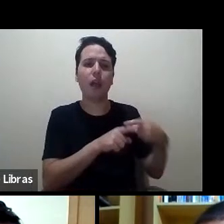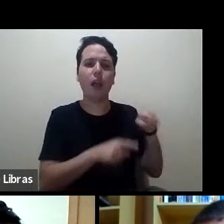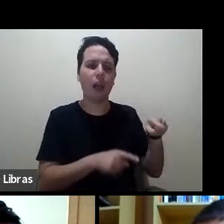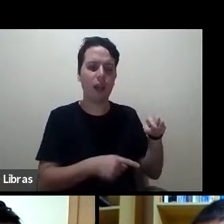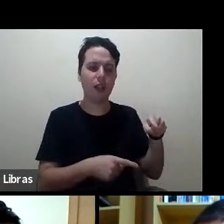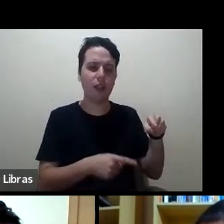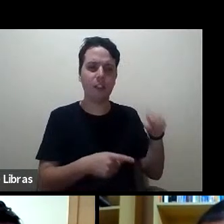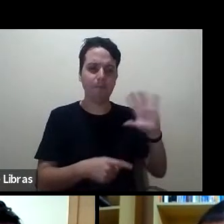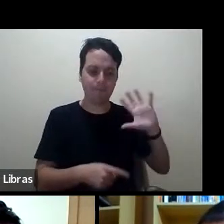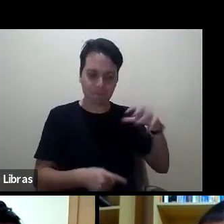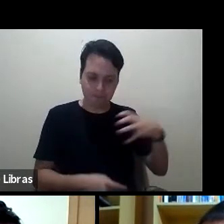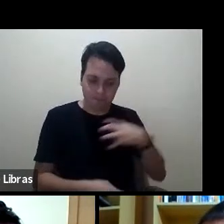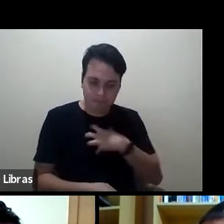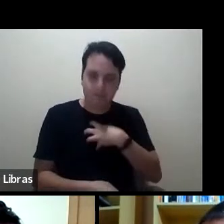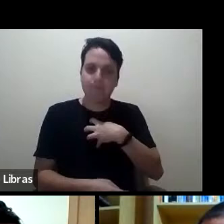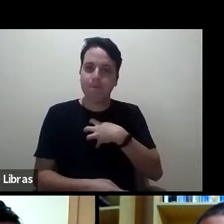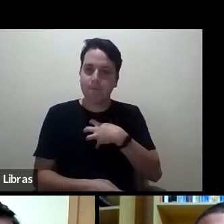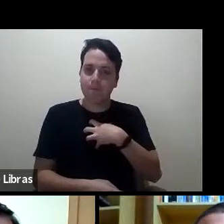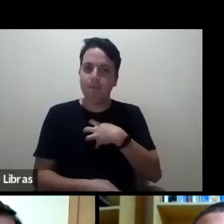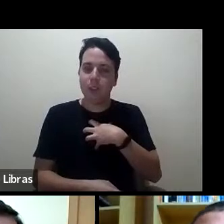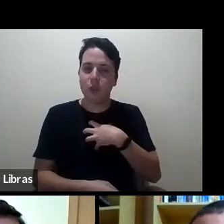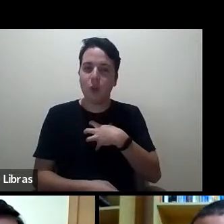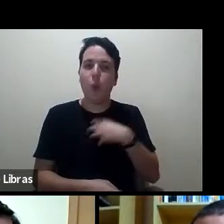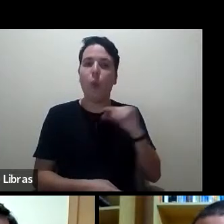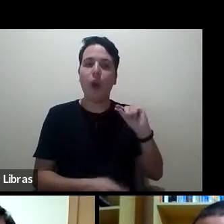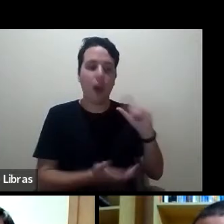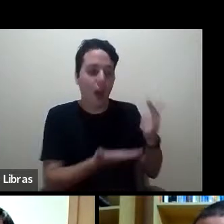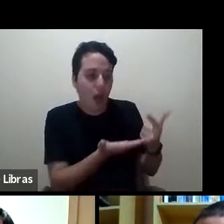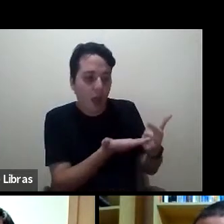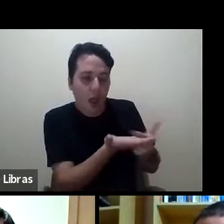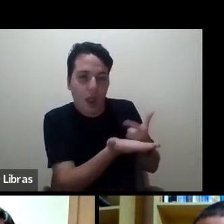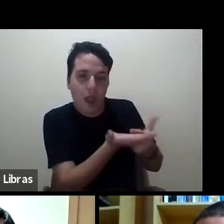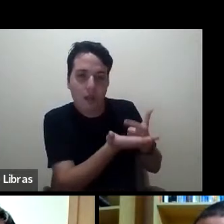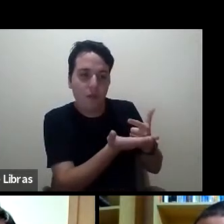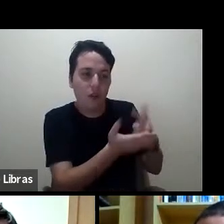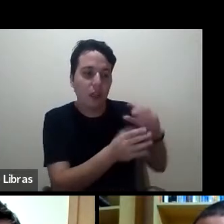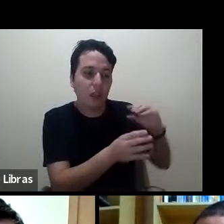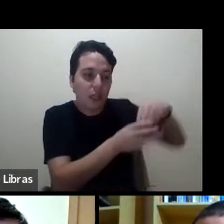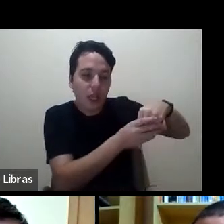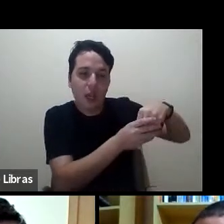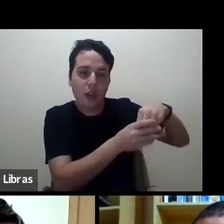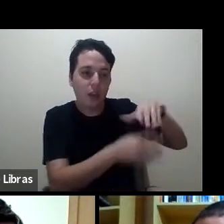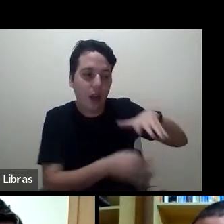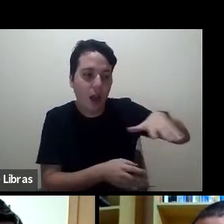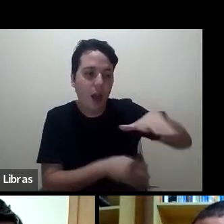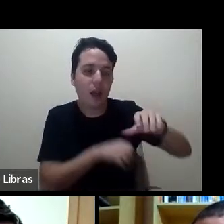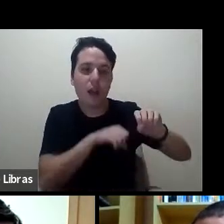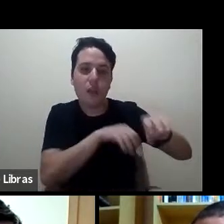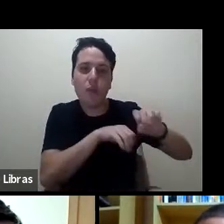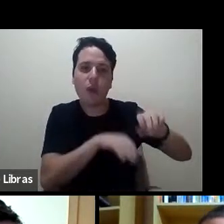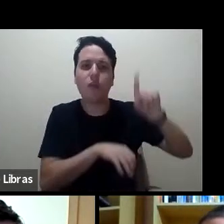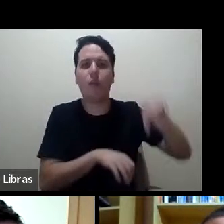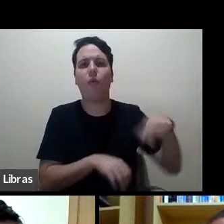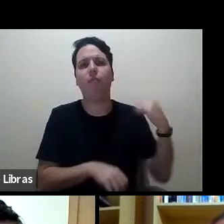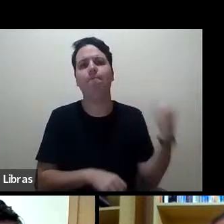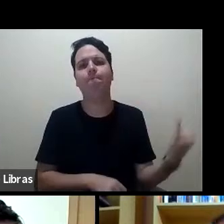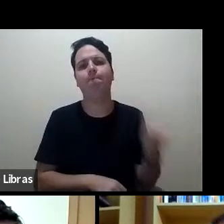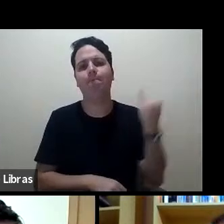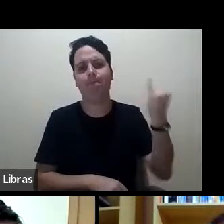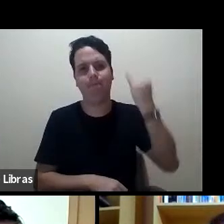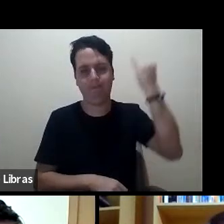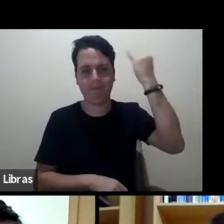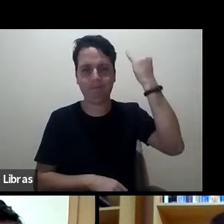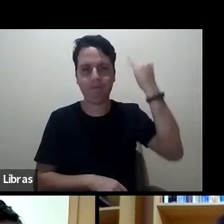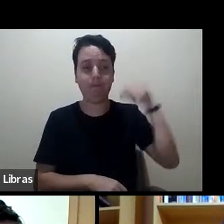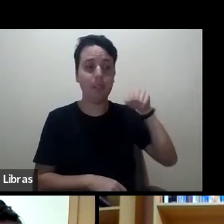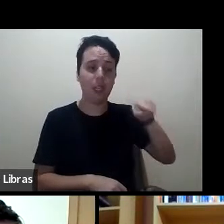que o livro em educação é muito importante. E essa